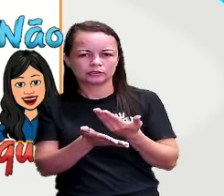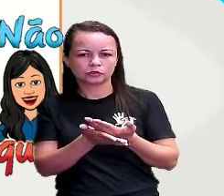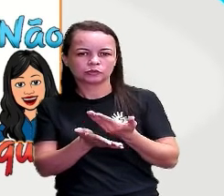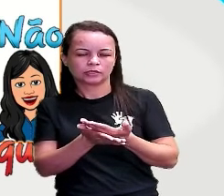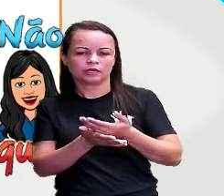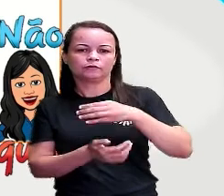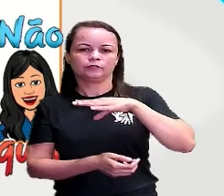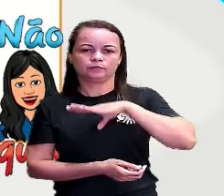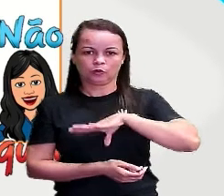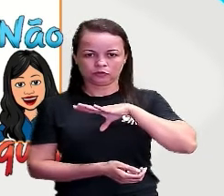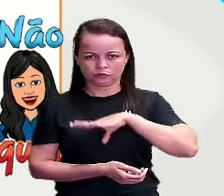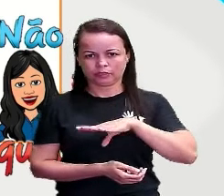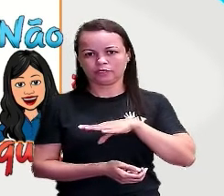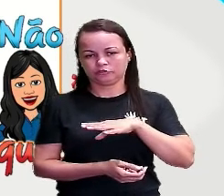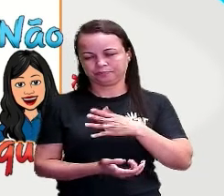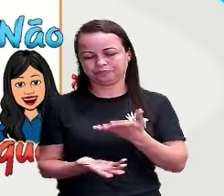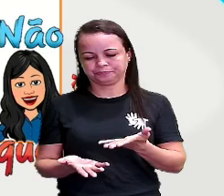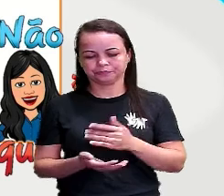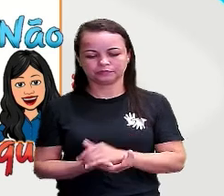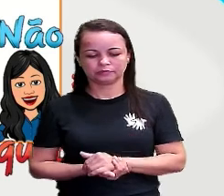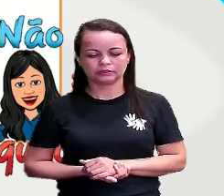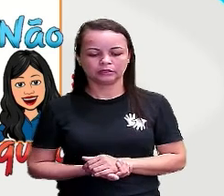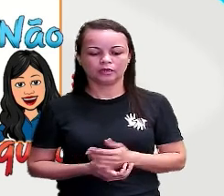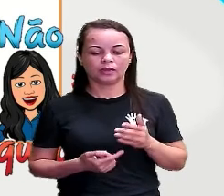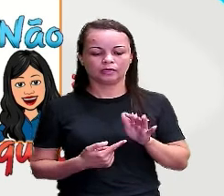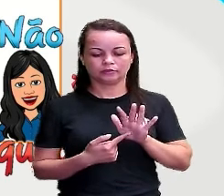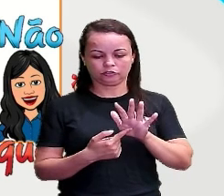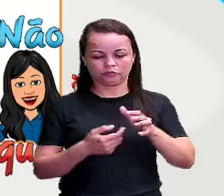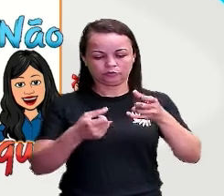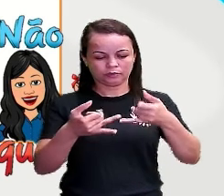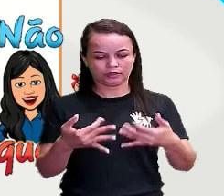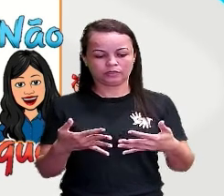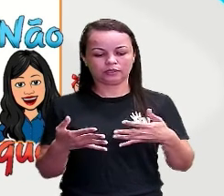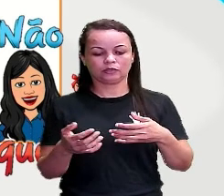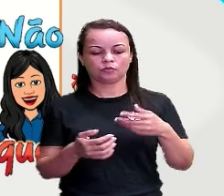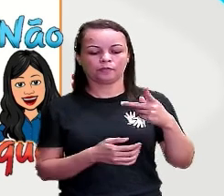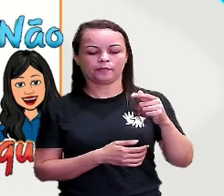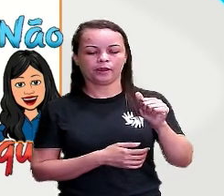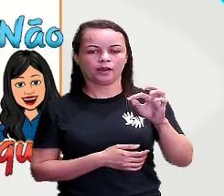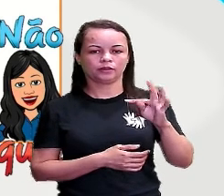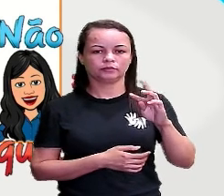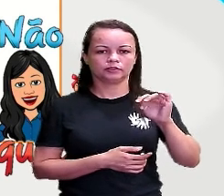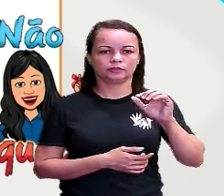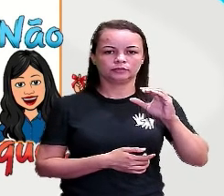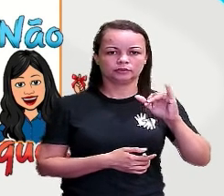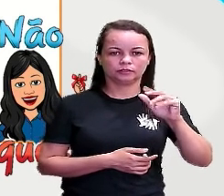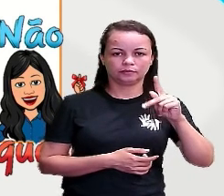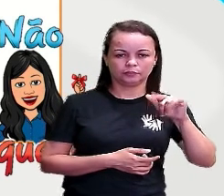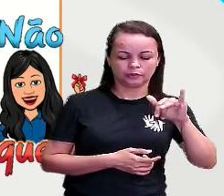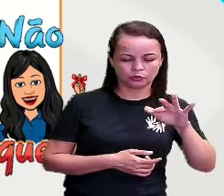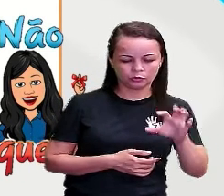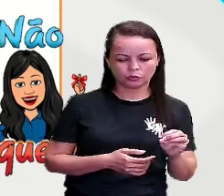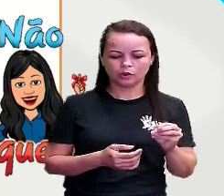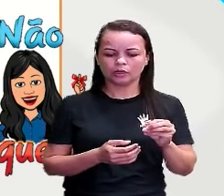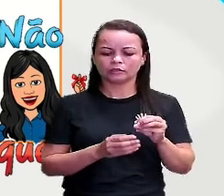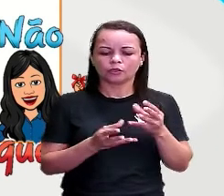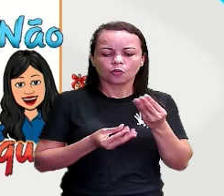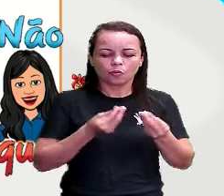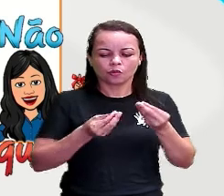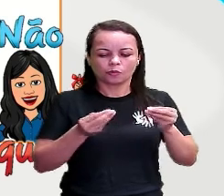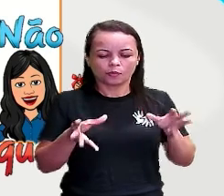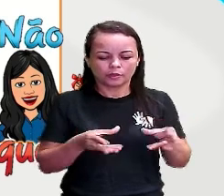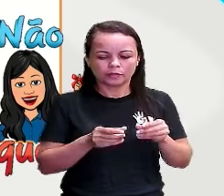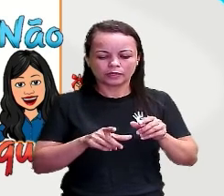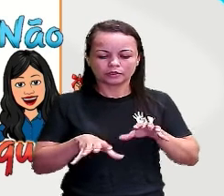Já o participio, ele permite a formação de tempos verbais compostos e transmite a noção da conclusão da ação verbal.